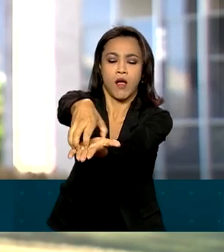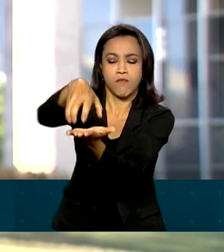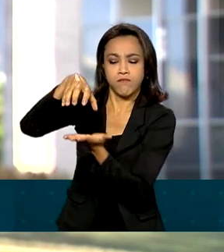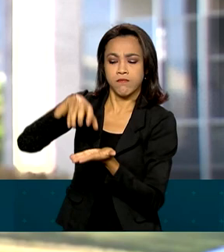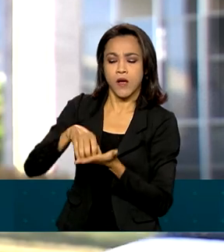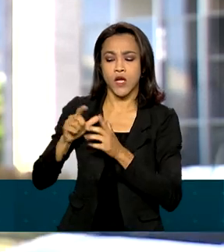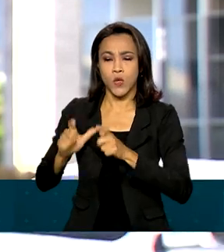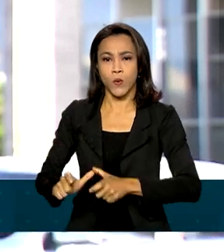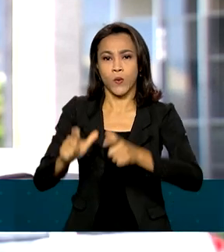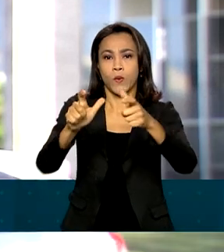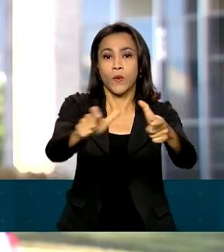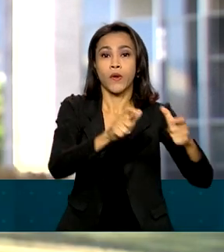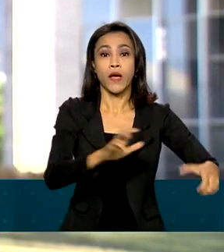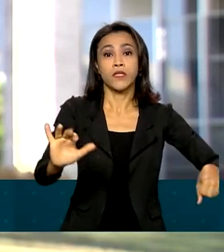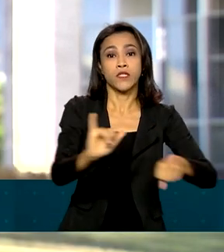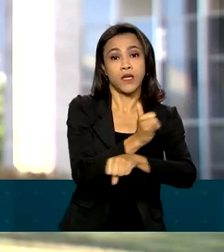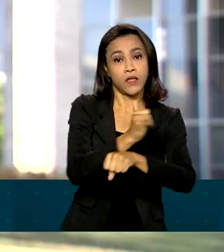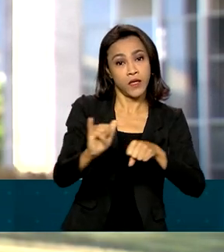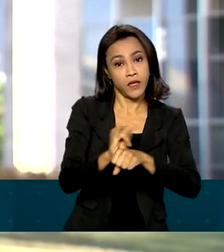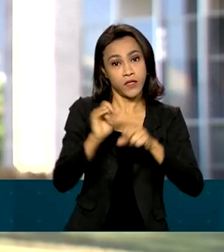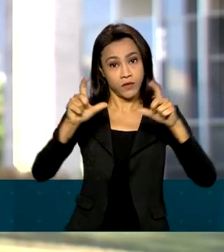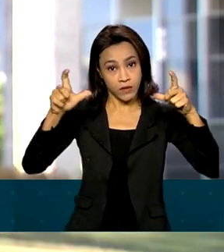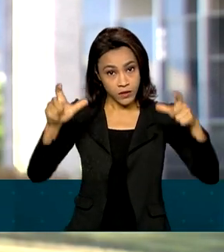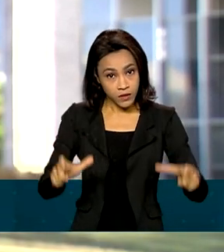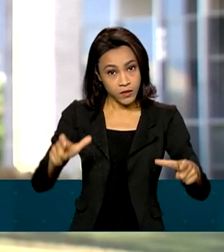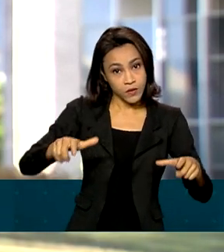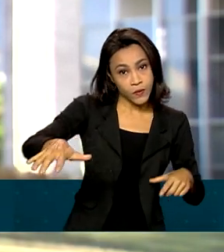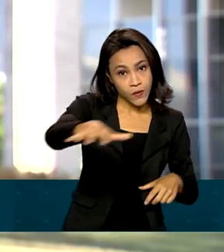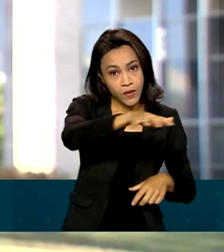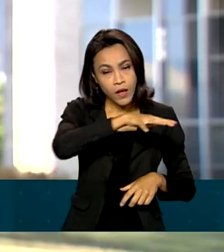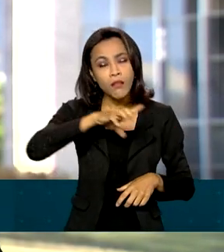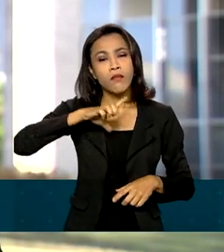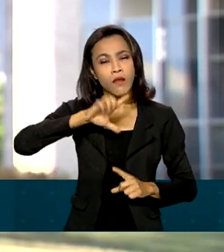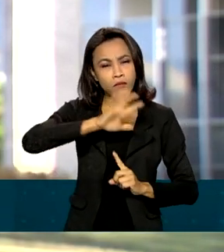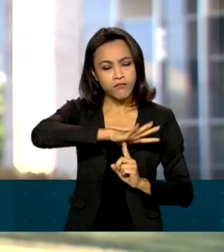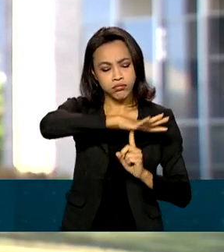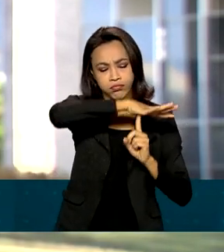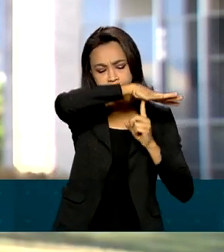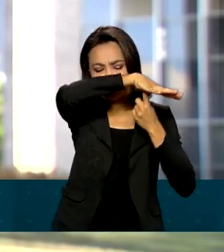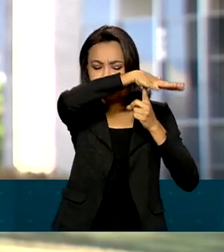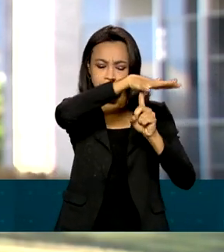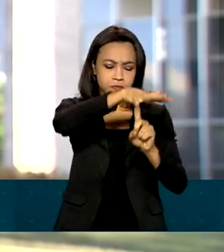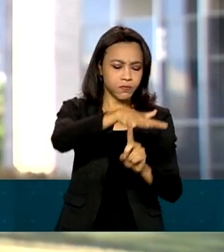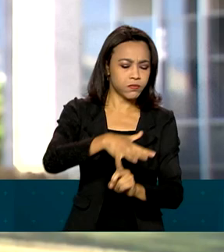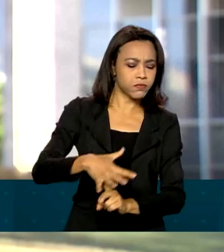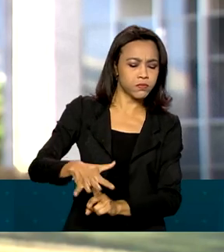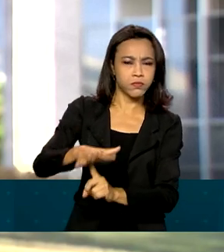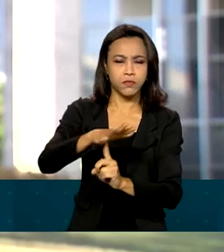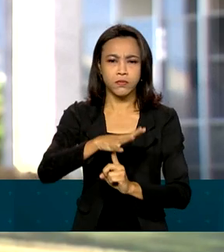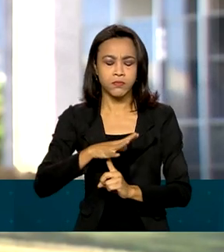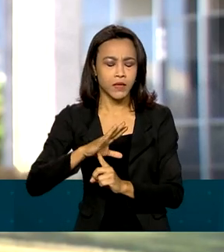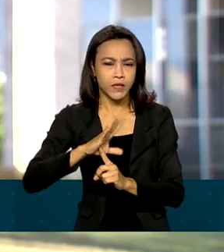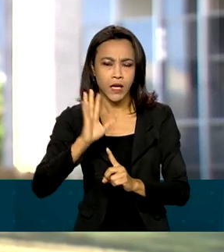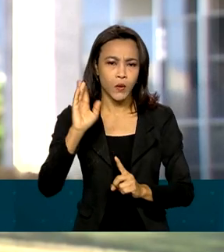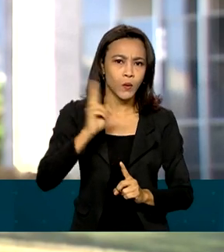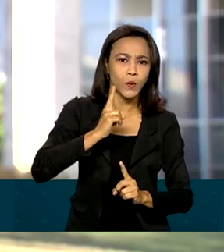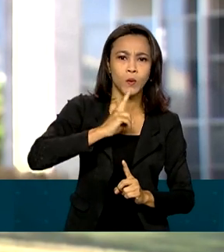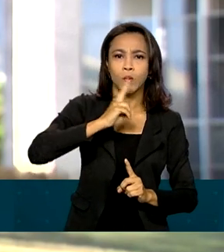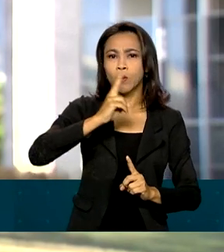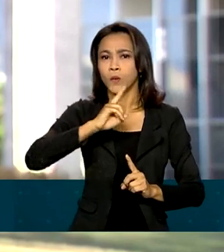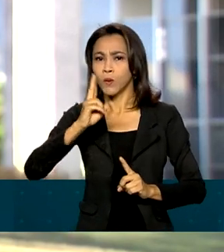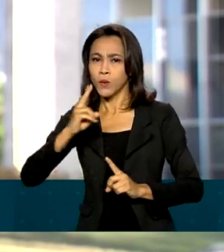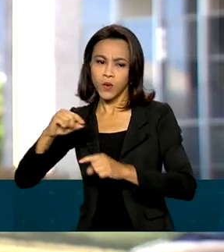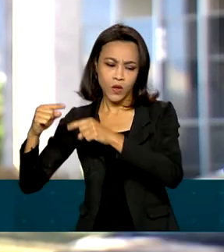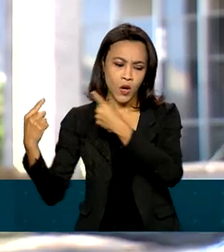estratégicos dessas regiões. Essas estações são equipadas com helicópteros que permitem mais agilidade nas operações de